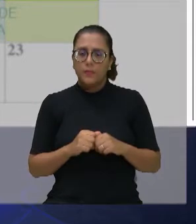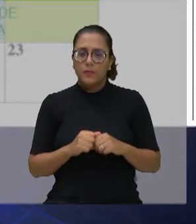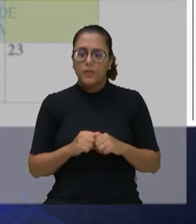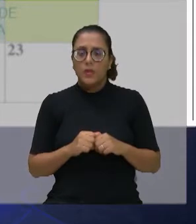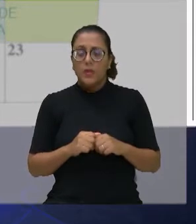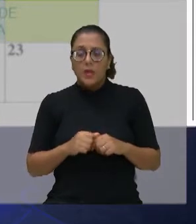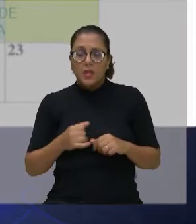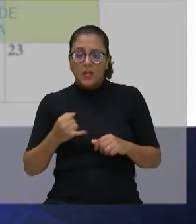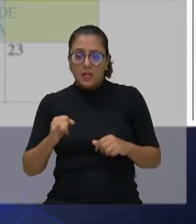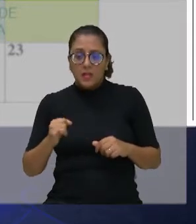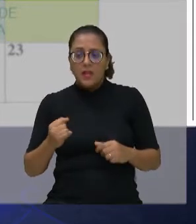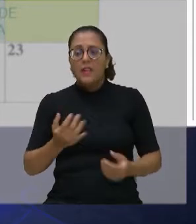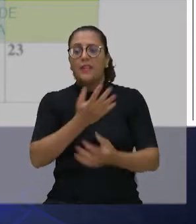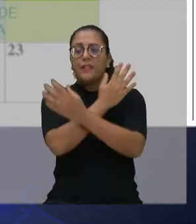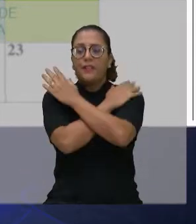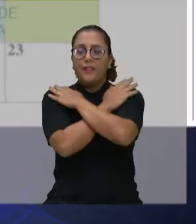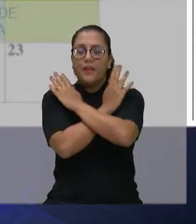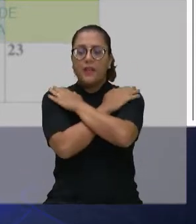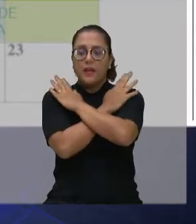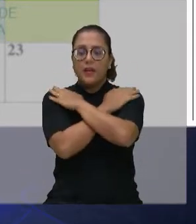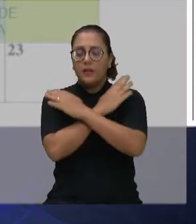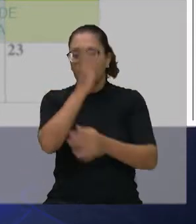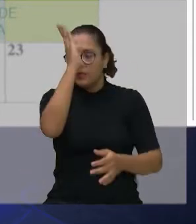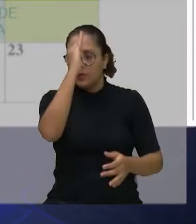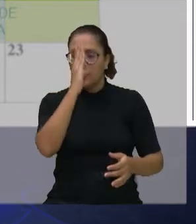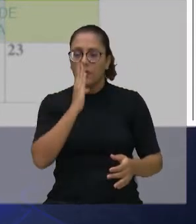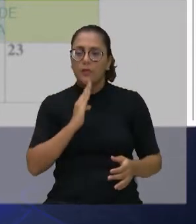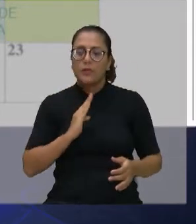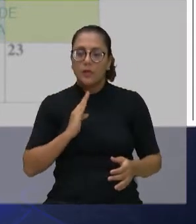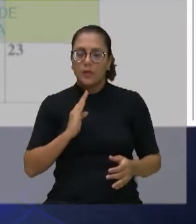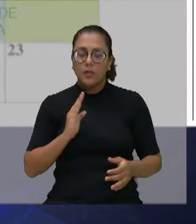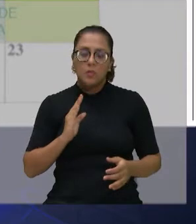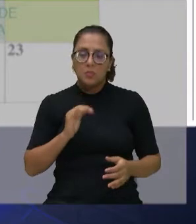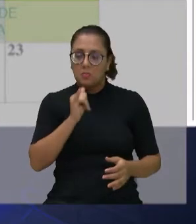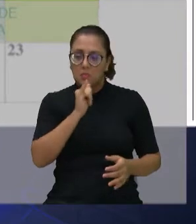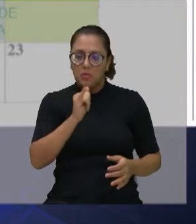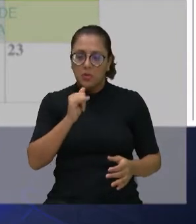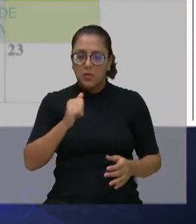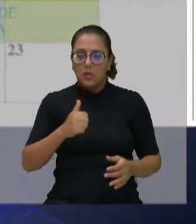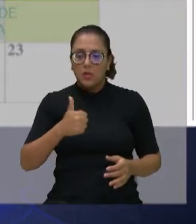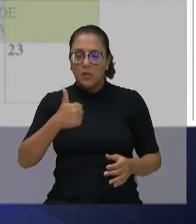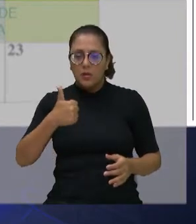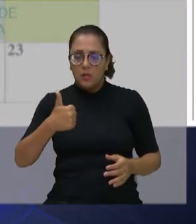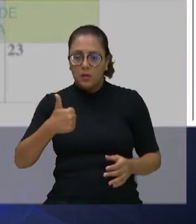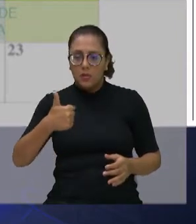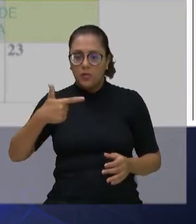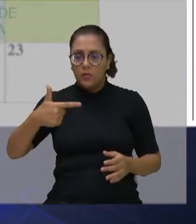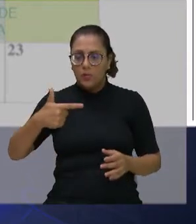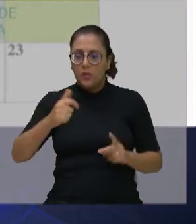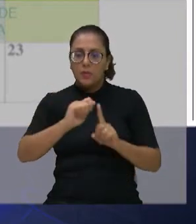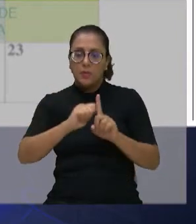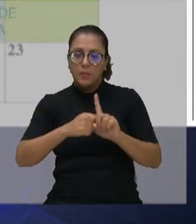feriado, que é o feriado nacional, 12 de outubro, dia de Nossa Senhora,